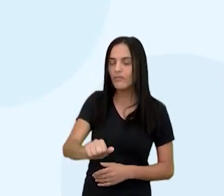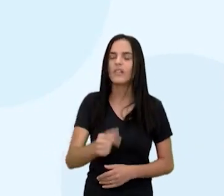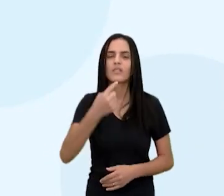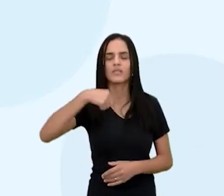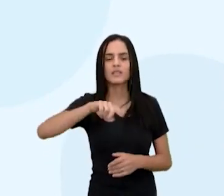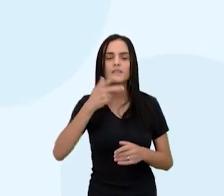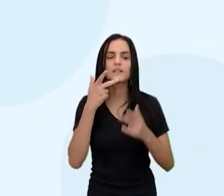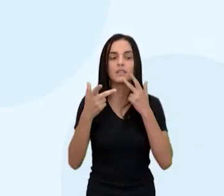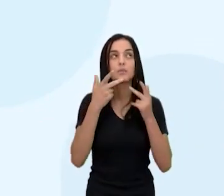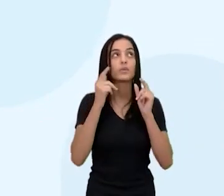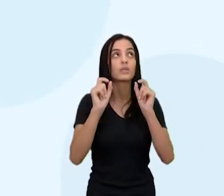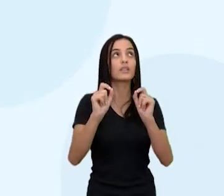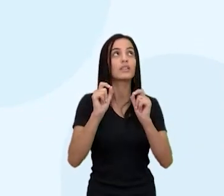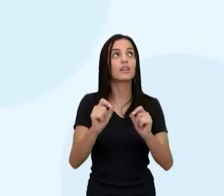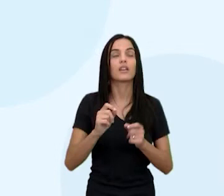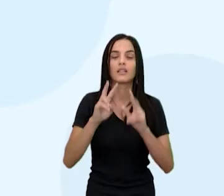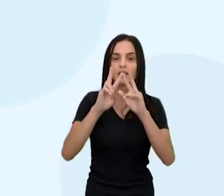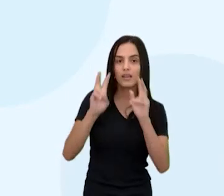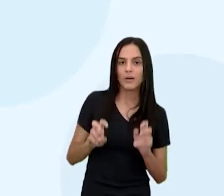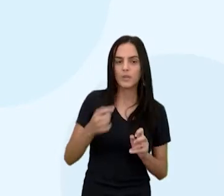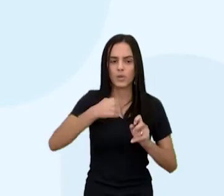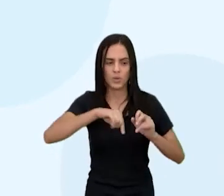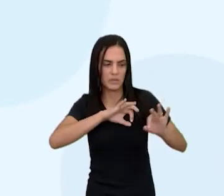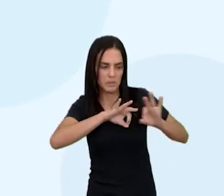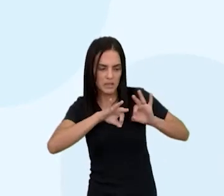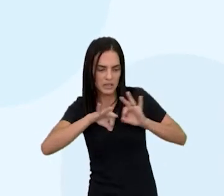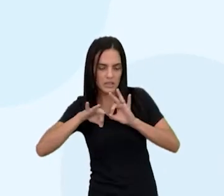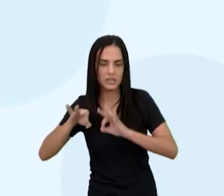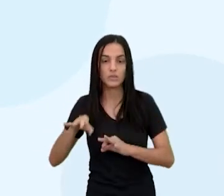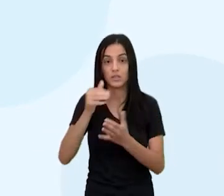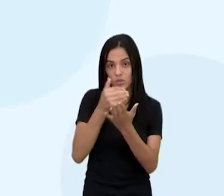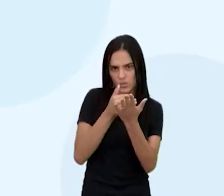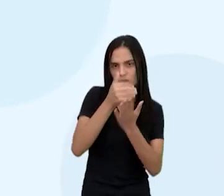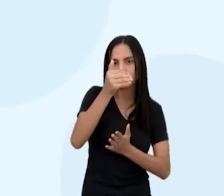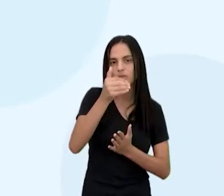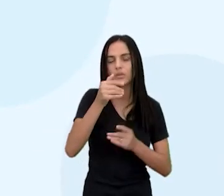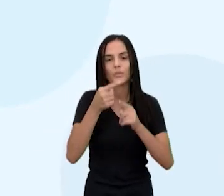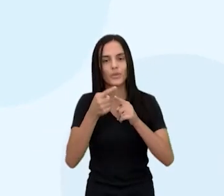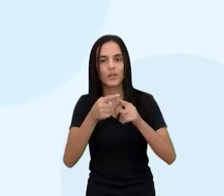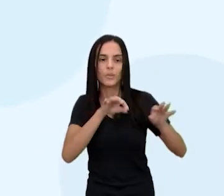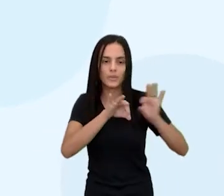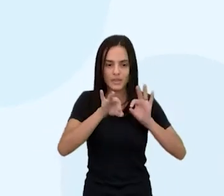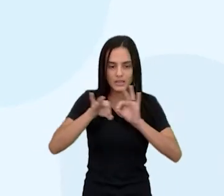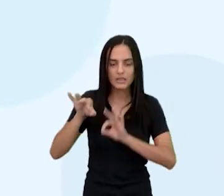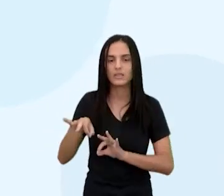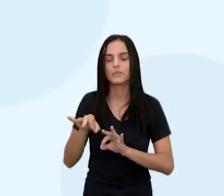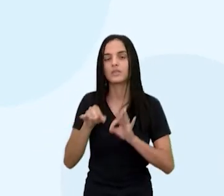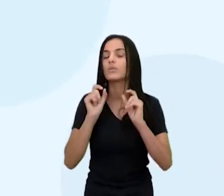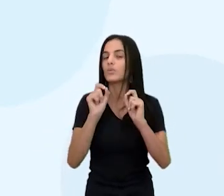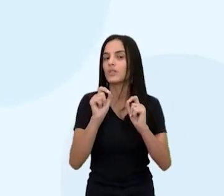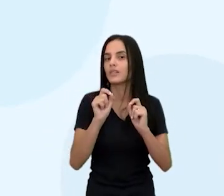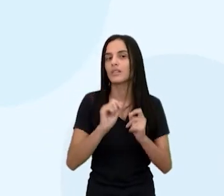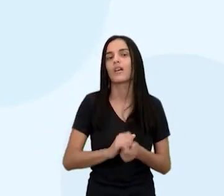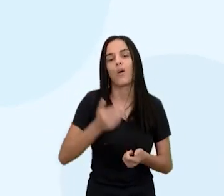o que é oficina, nós planejamos, iniciamos, né? Porque o planejamento dessa oficina vai ser ao longo das